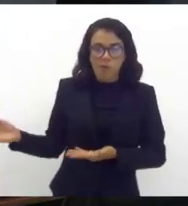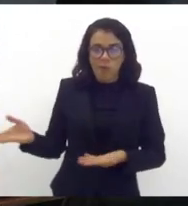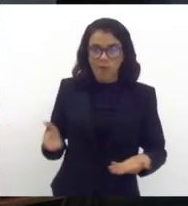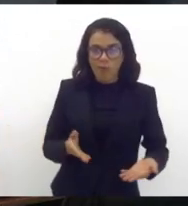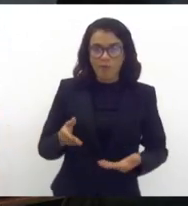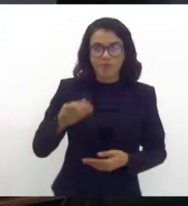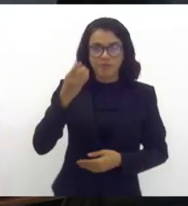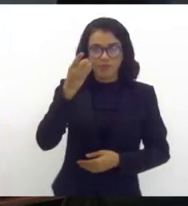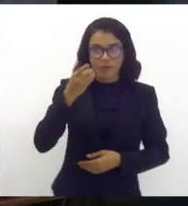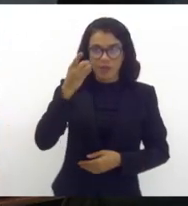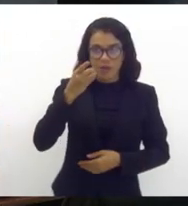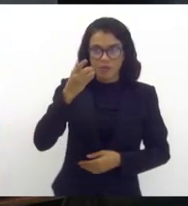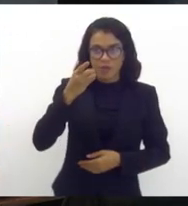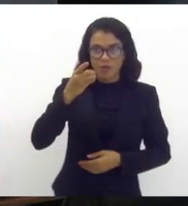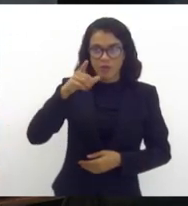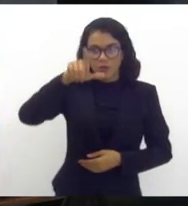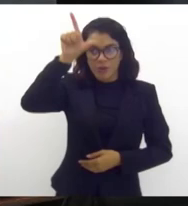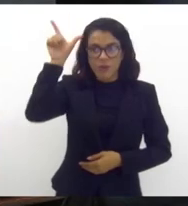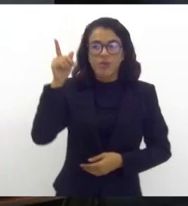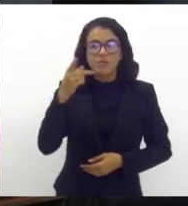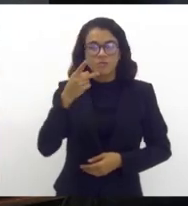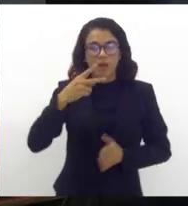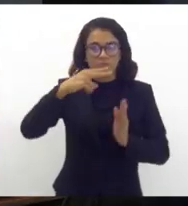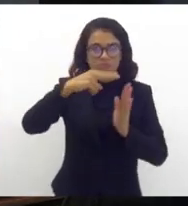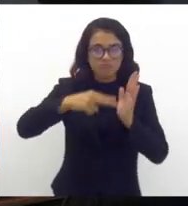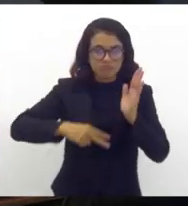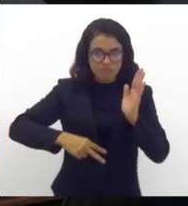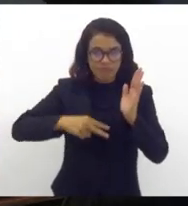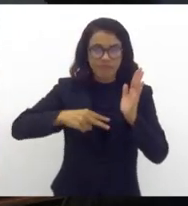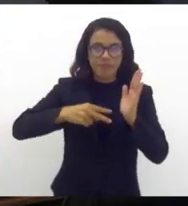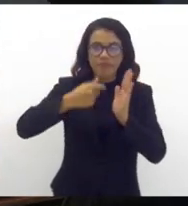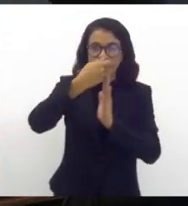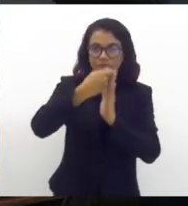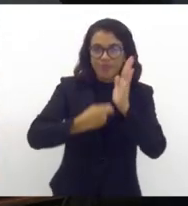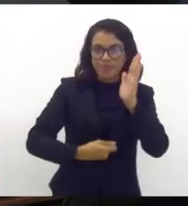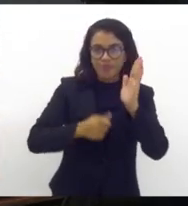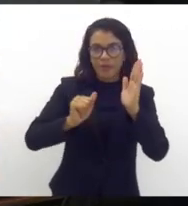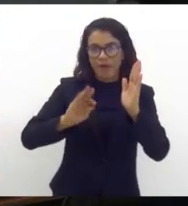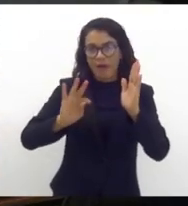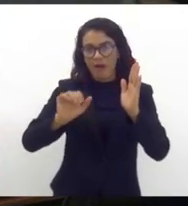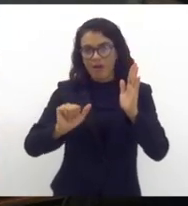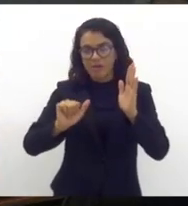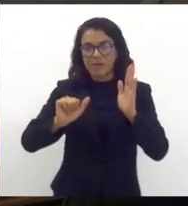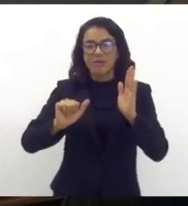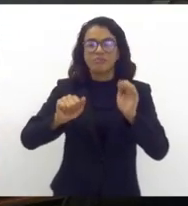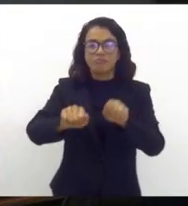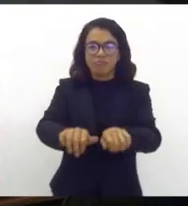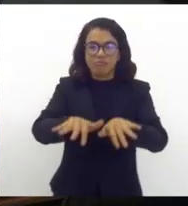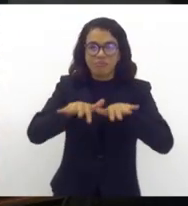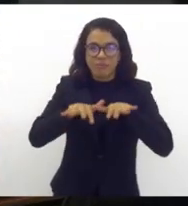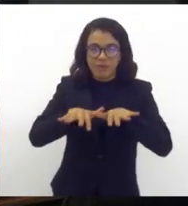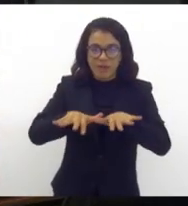o nobre deputado Luiz Paulo para fazer a leitura da ata da sessão anterior.